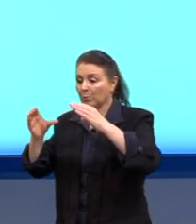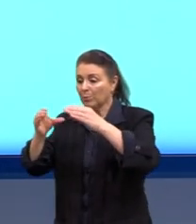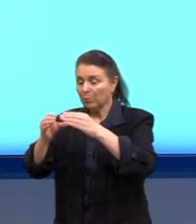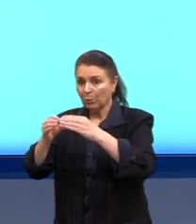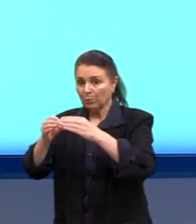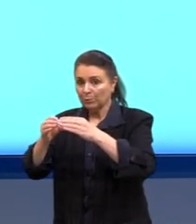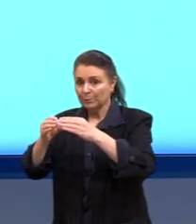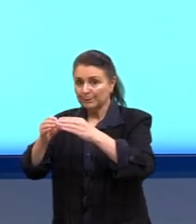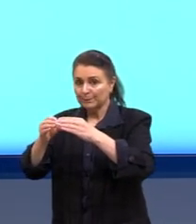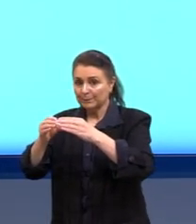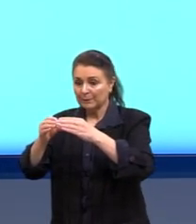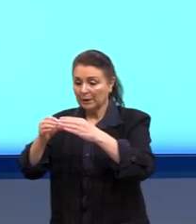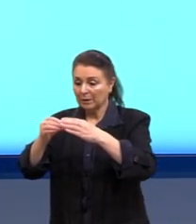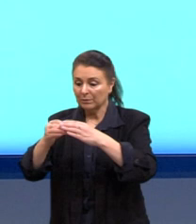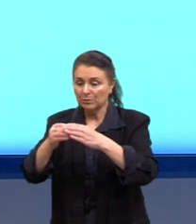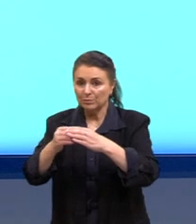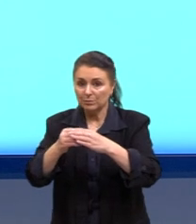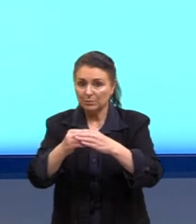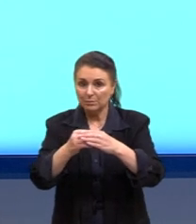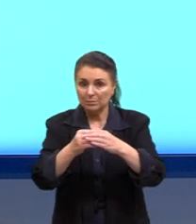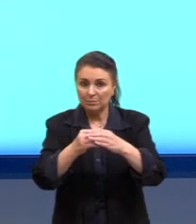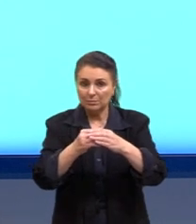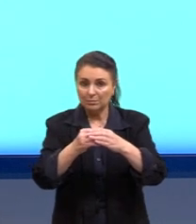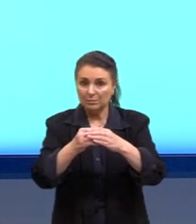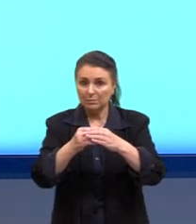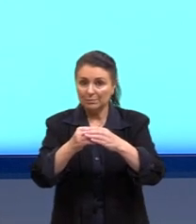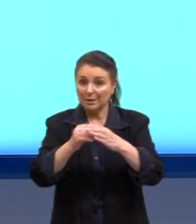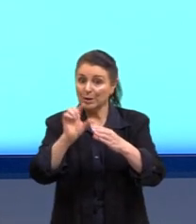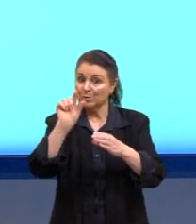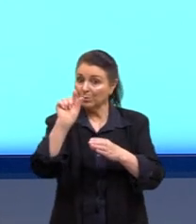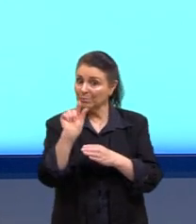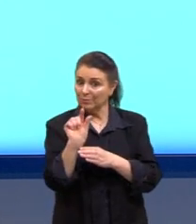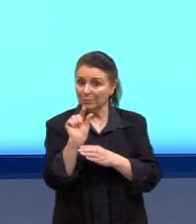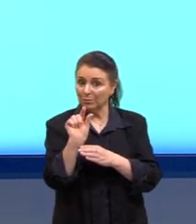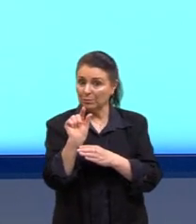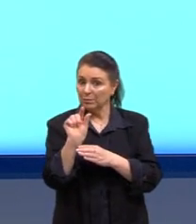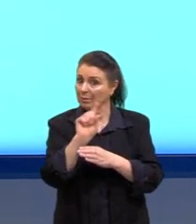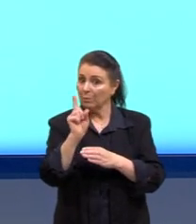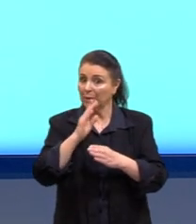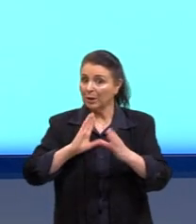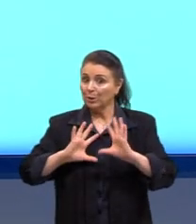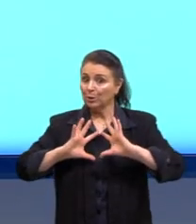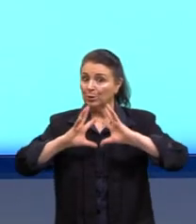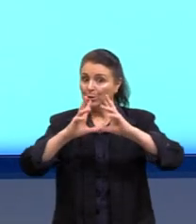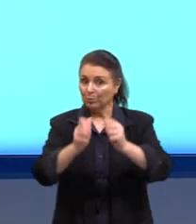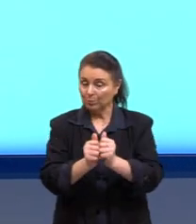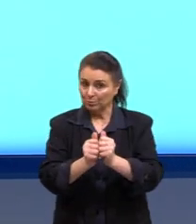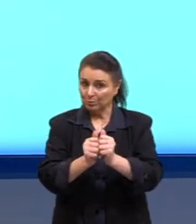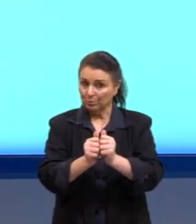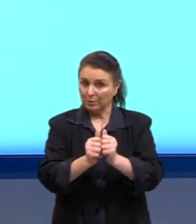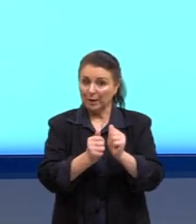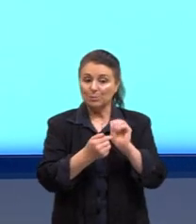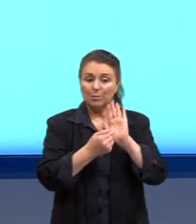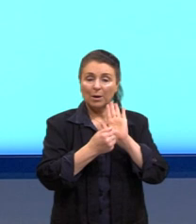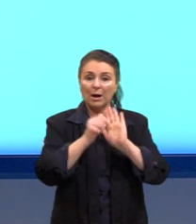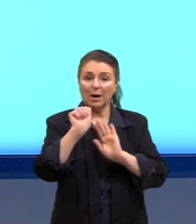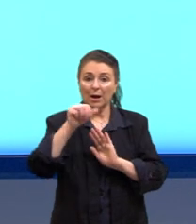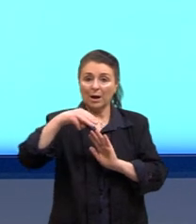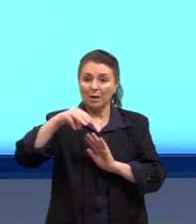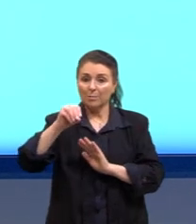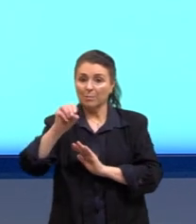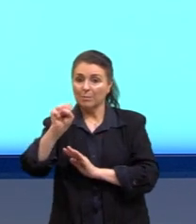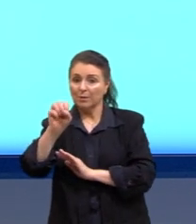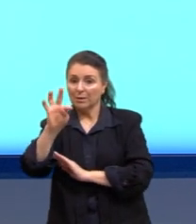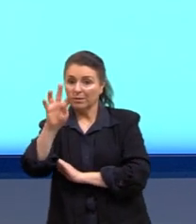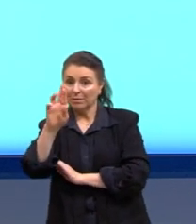só daquele conjunto. Então, seria a amostra em relação à população, ao conjunto total.